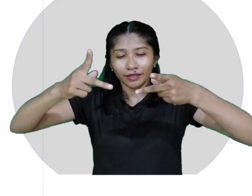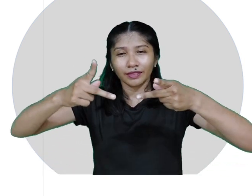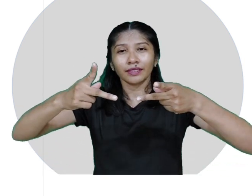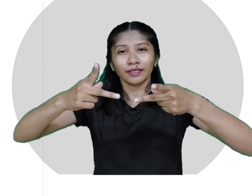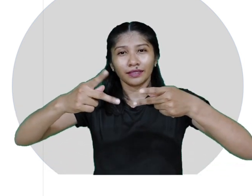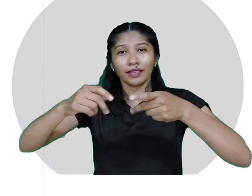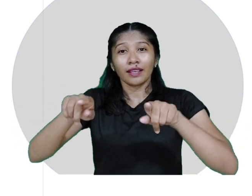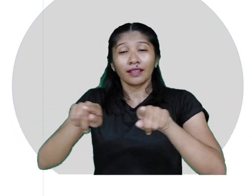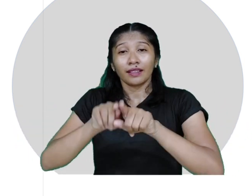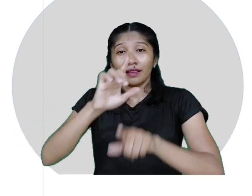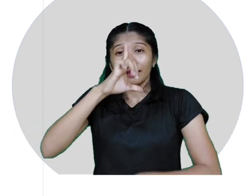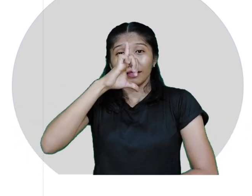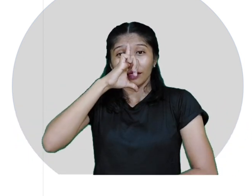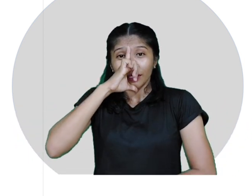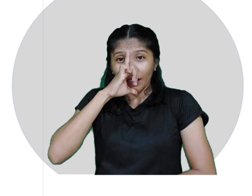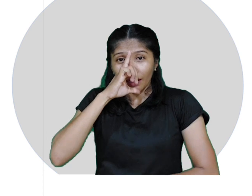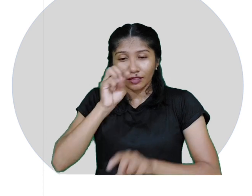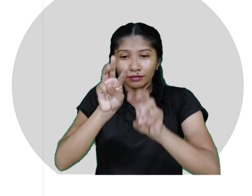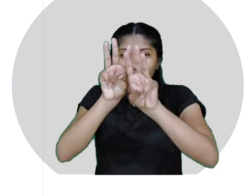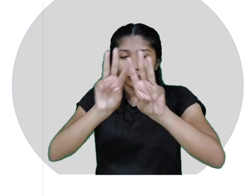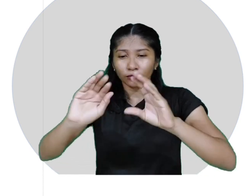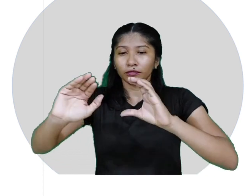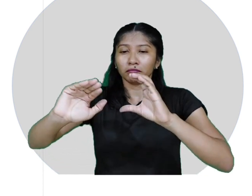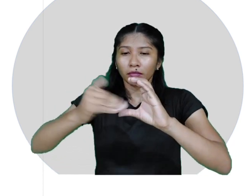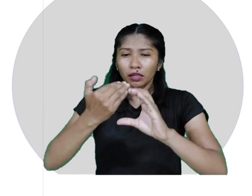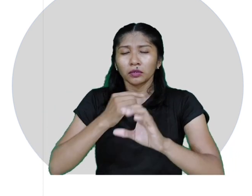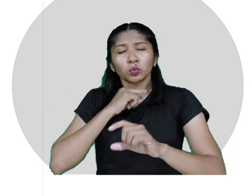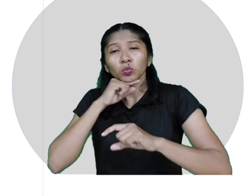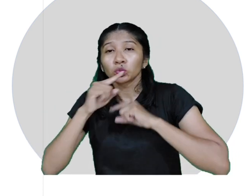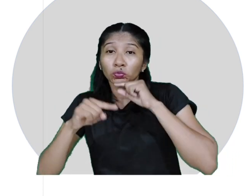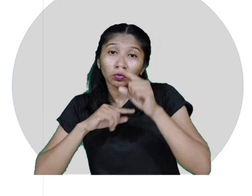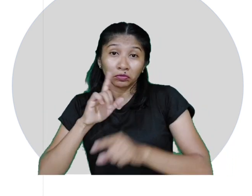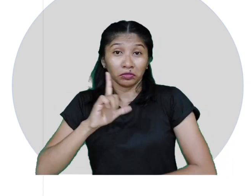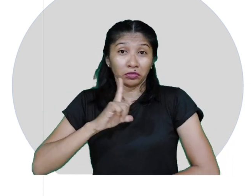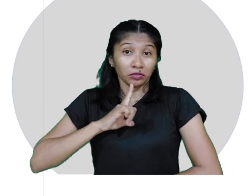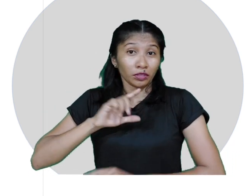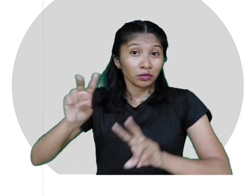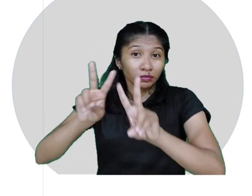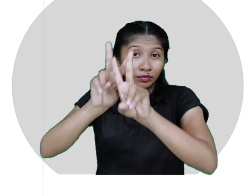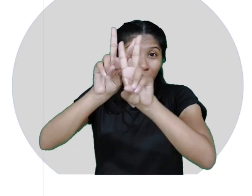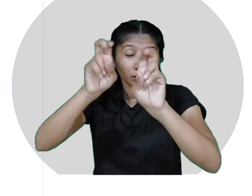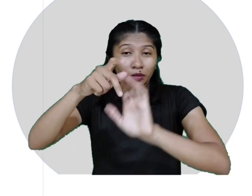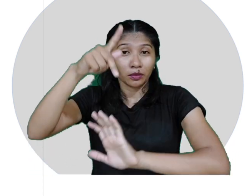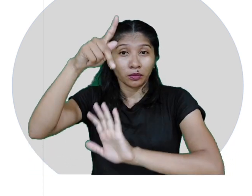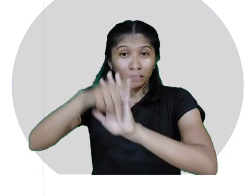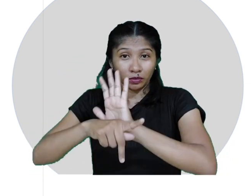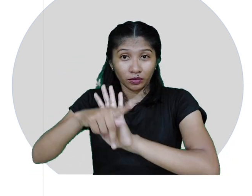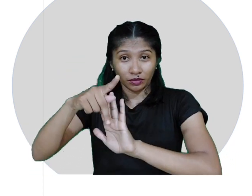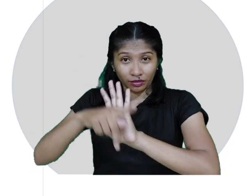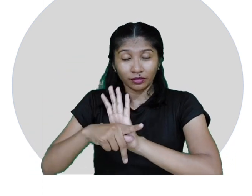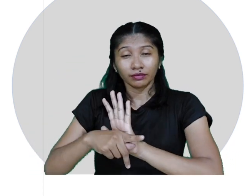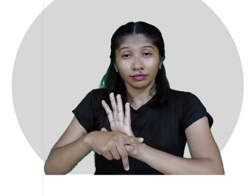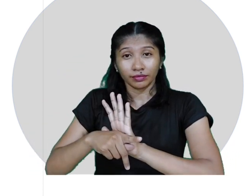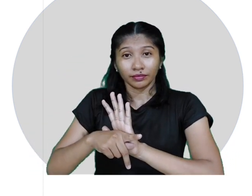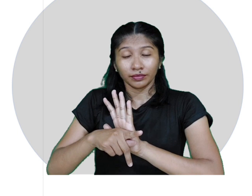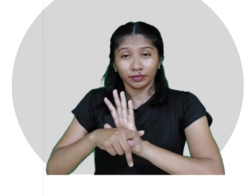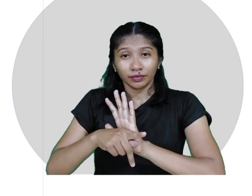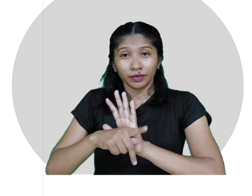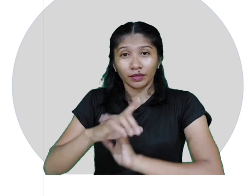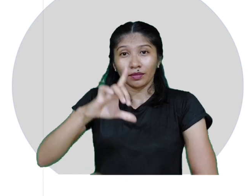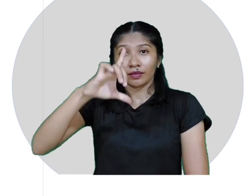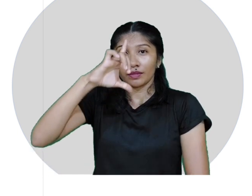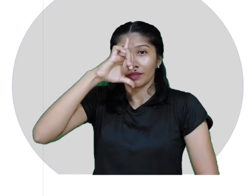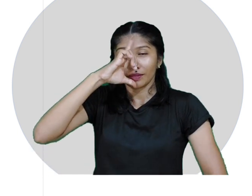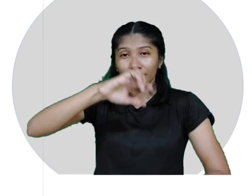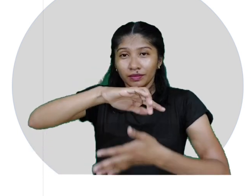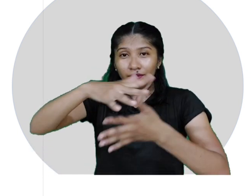nos enviar alguma mensagem, caso tenha alguma dúvida sobre o projeto Latim em Libras, que é um projeto de extensão